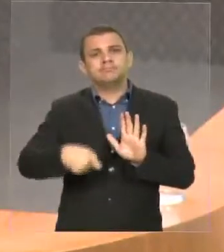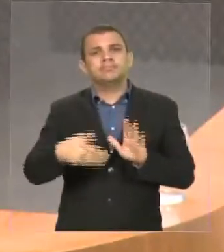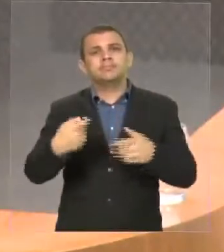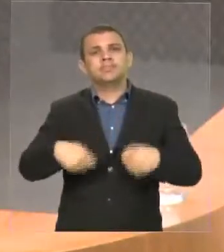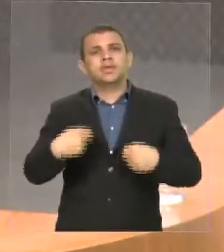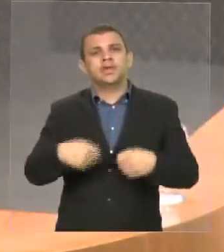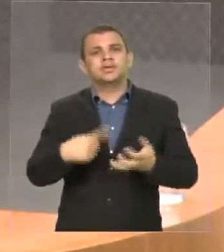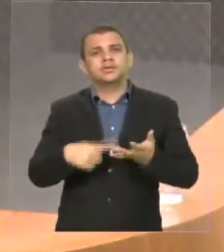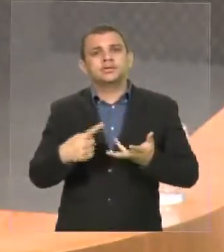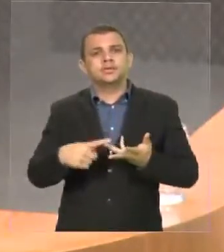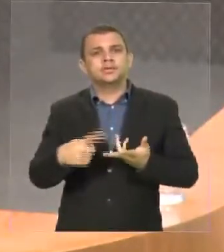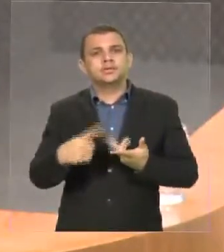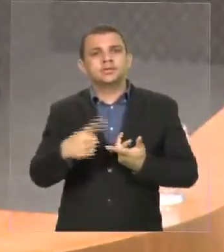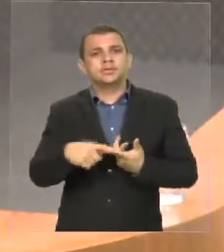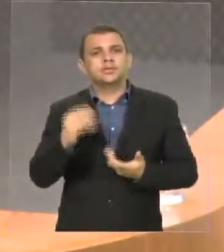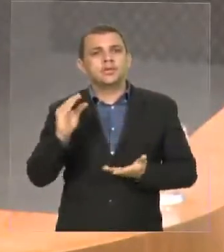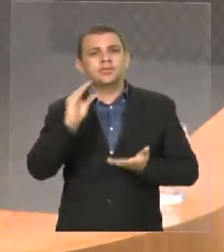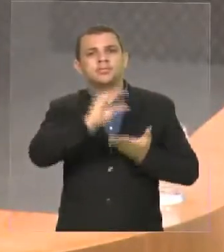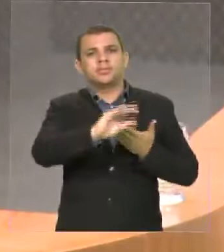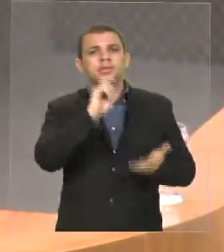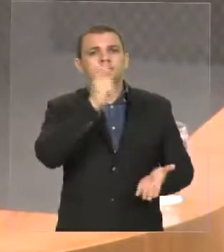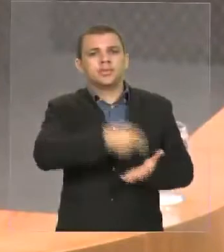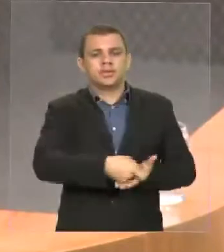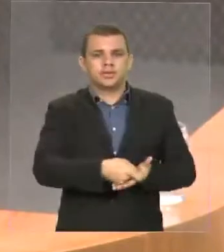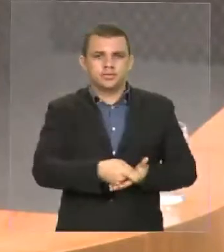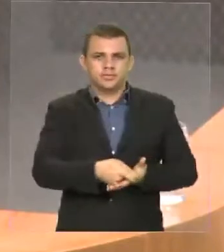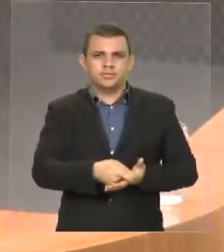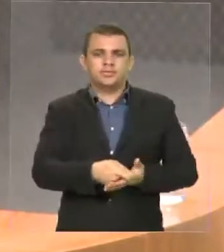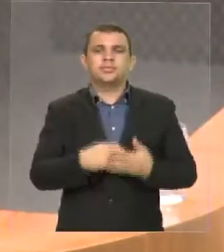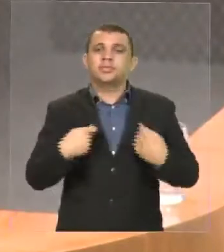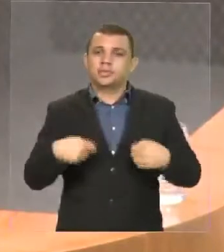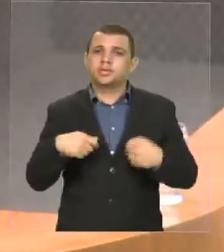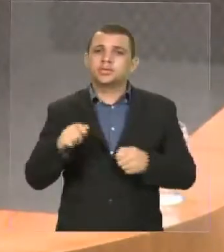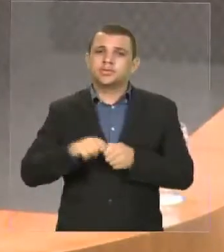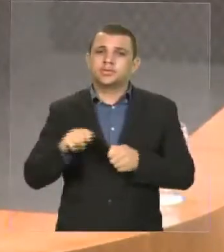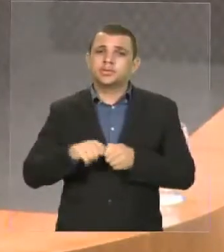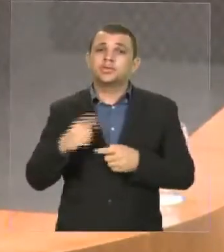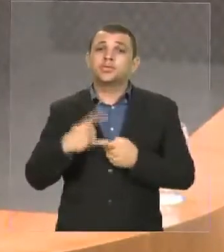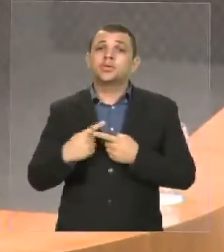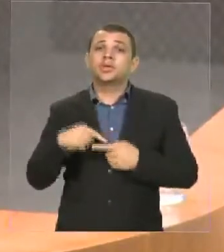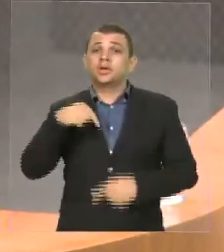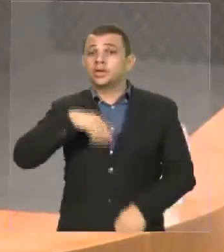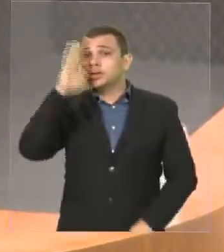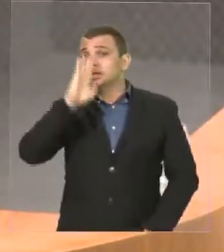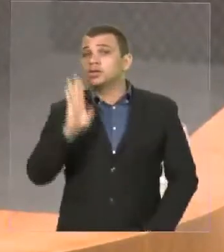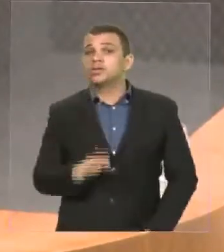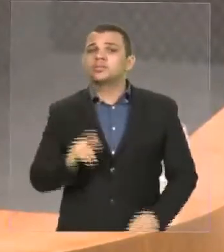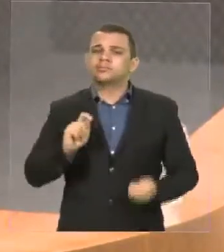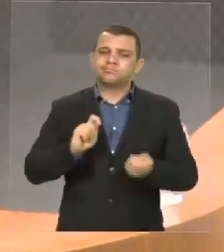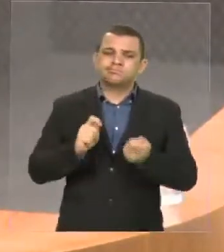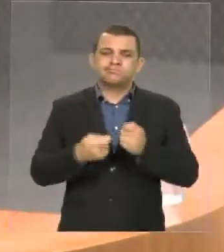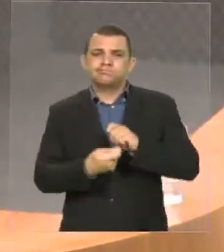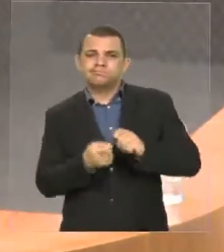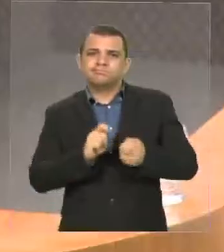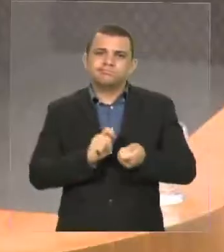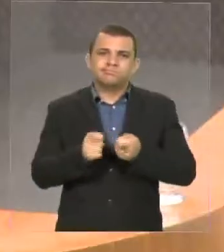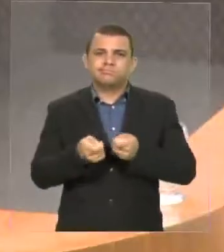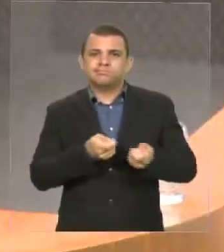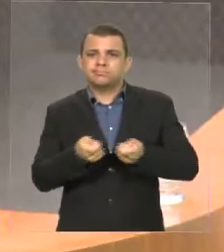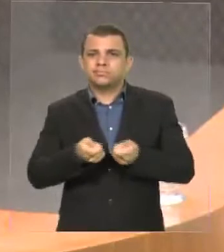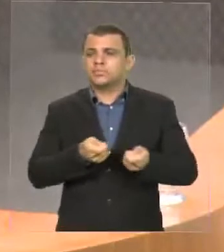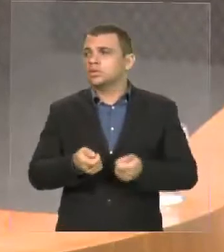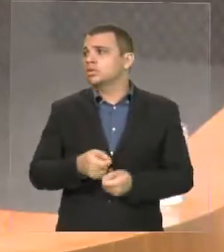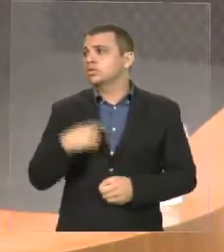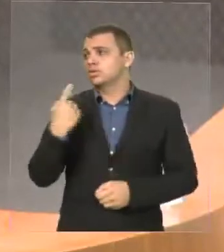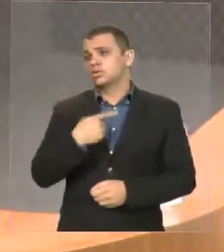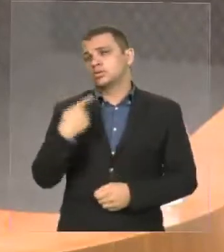de questões que têm que ser feitas, porque o Brasil está se ajustando. Então, entendemos que